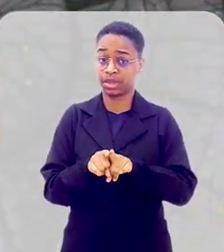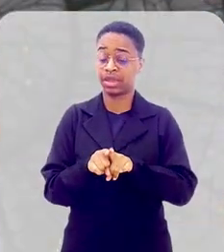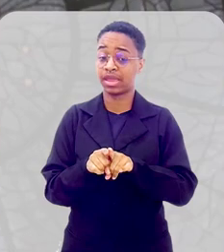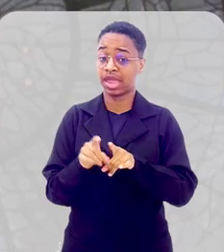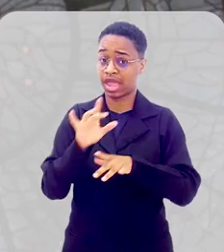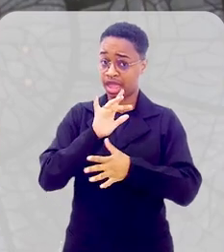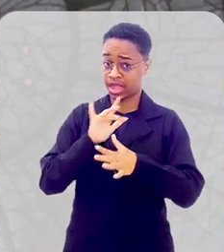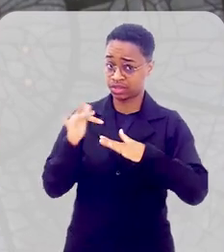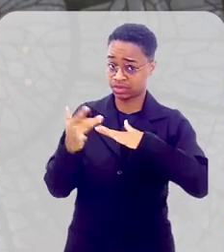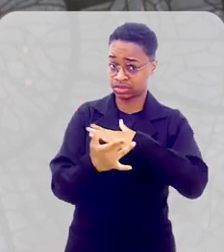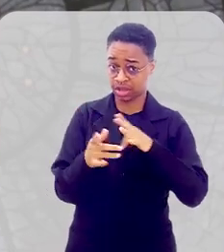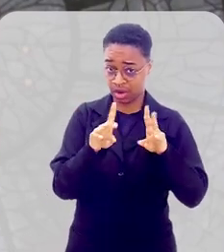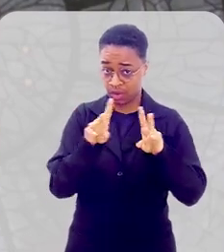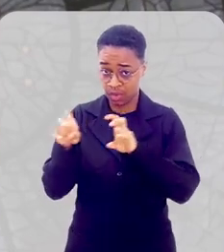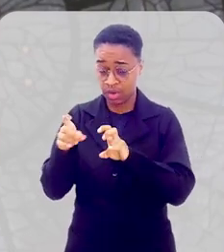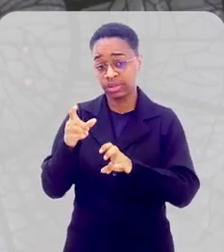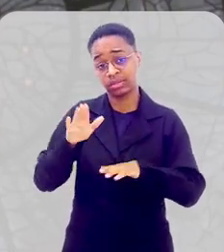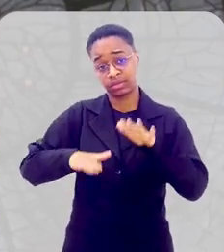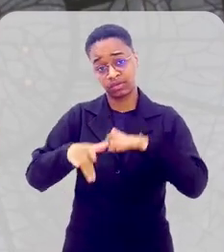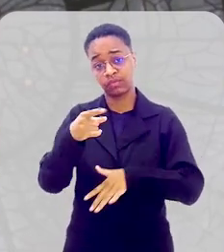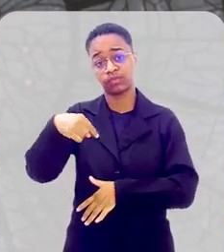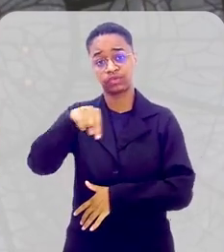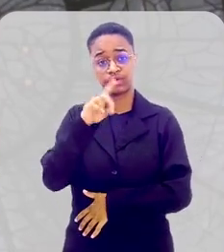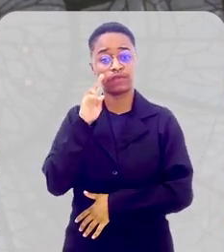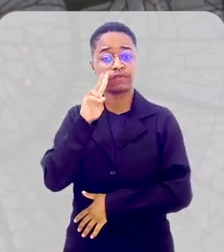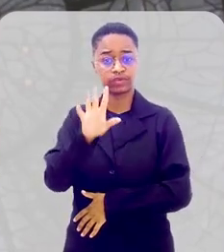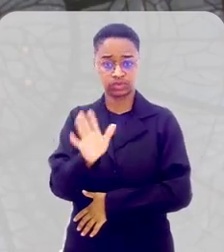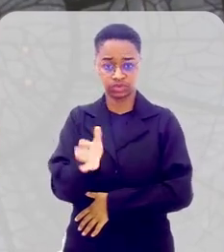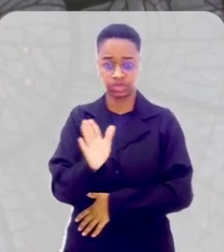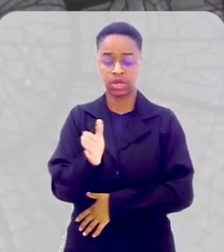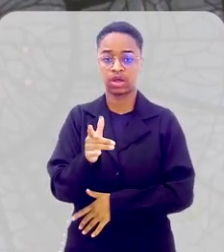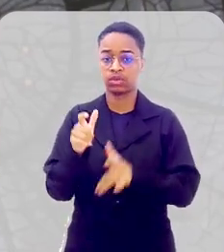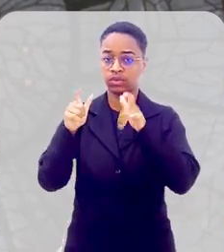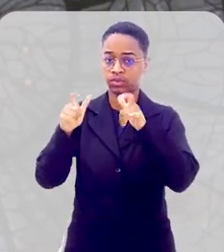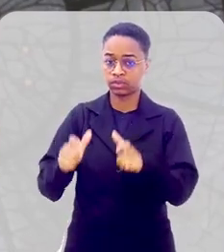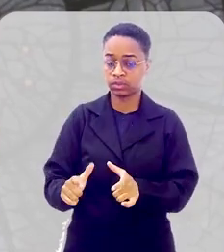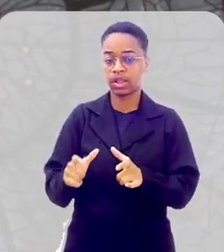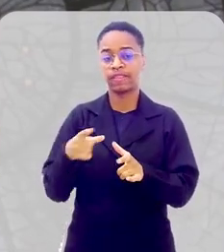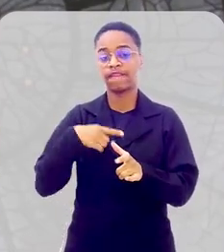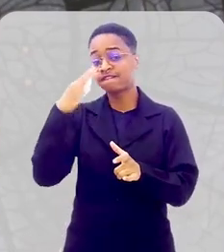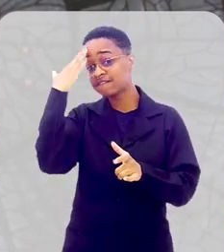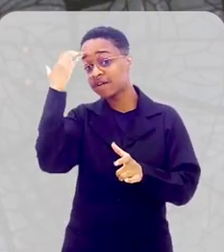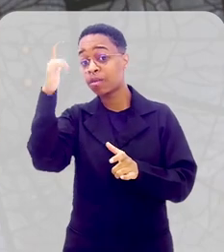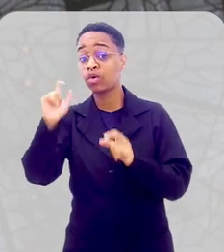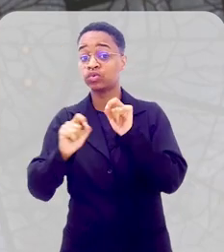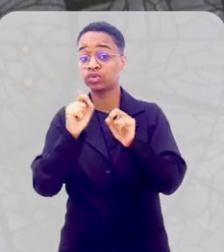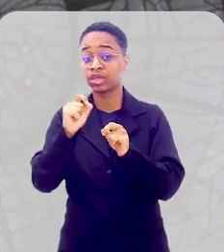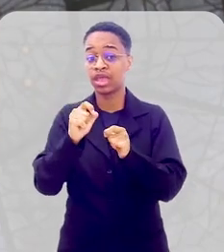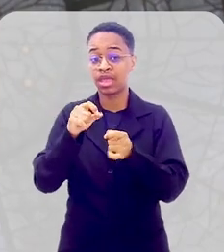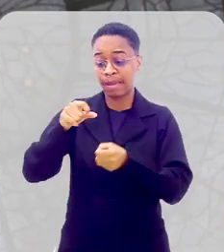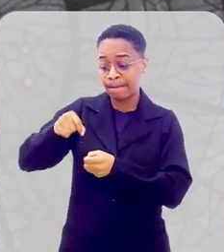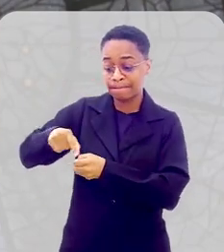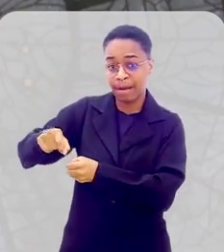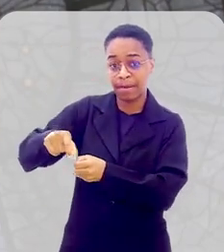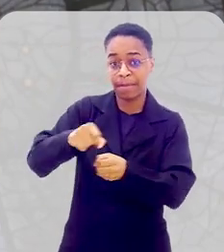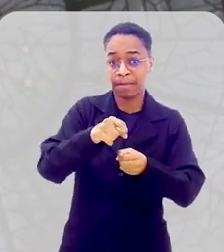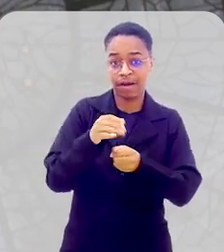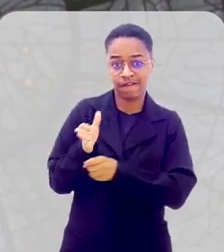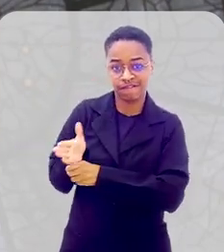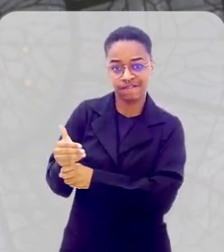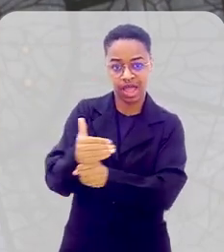falar em redes sociais, vocês já devem ter visto, nesses espaços, as famosas vaquinhas.